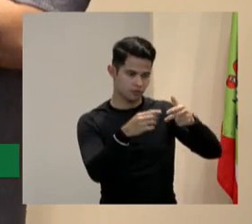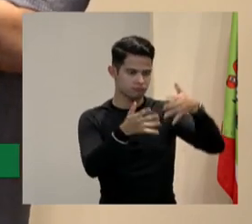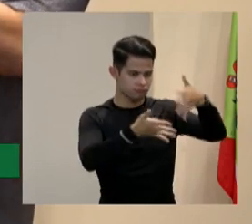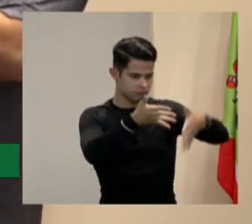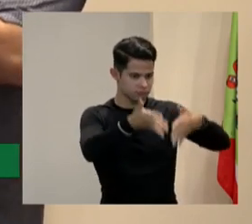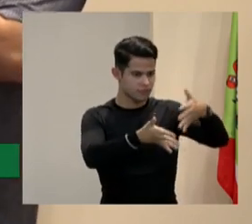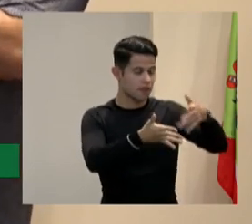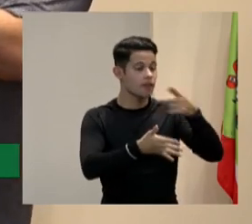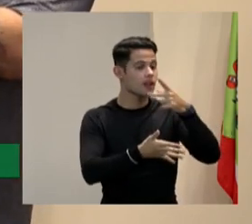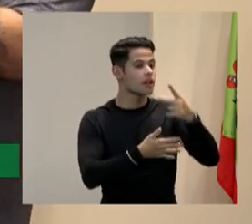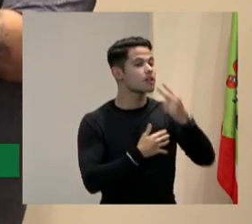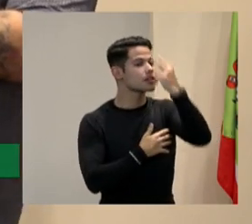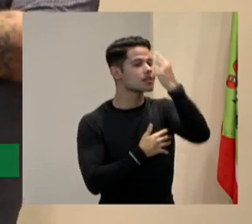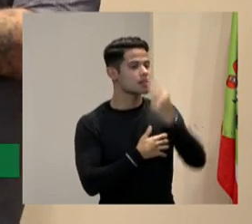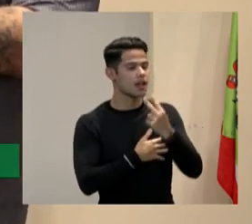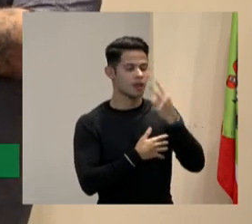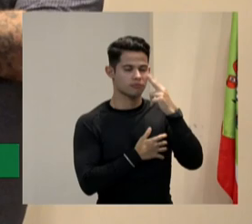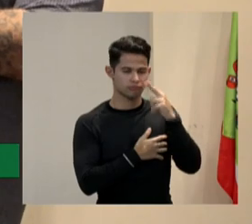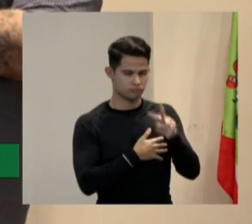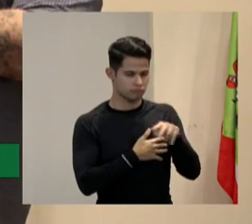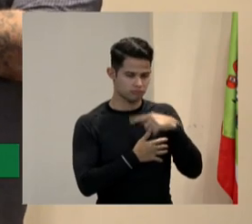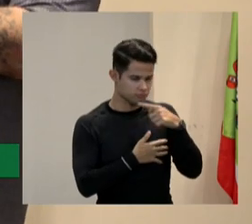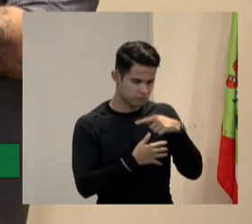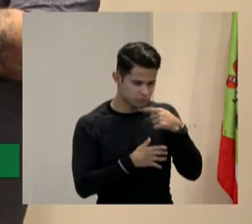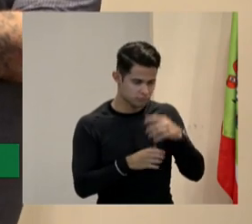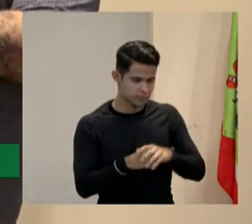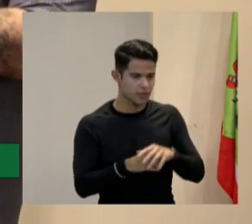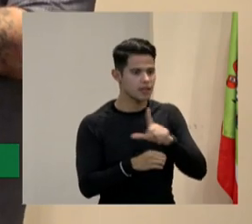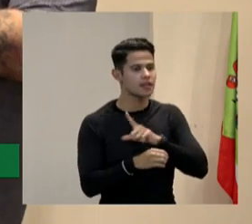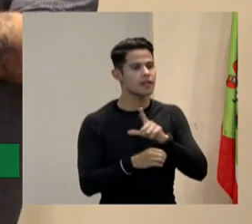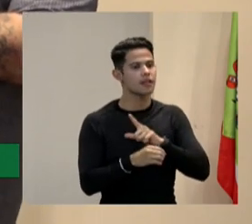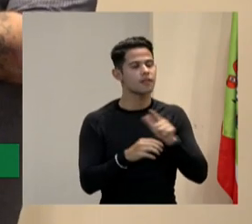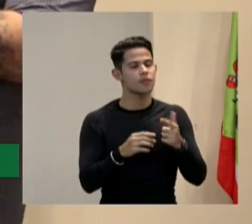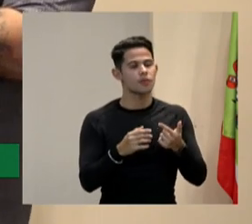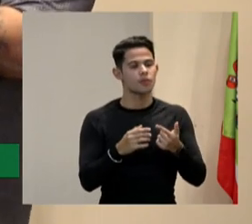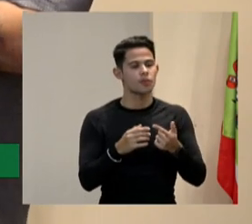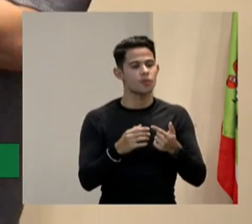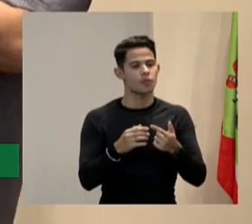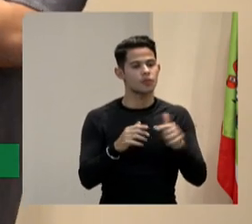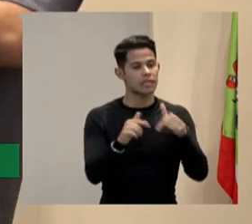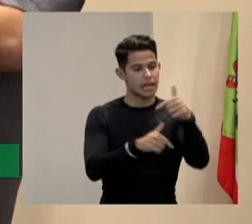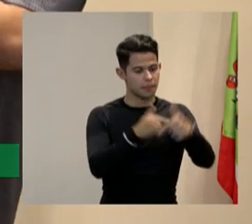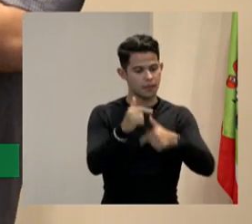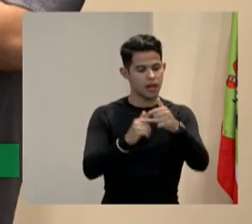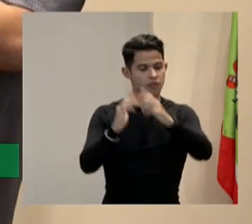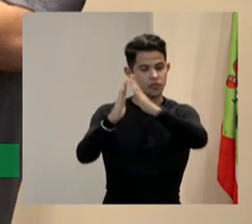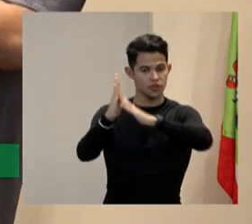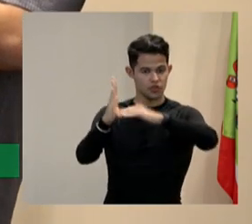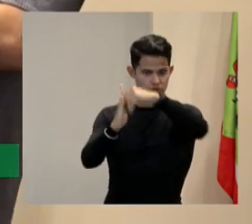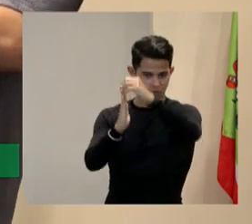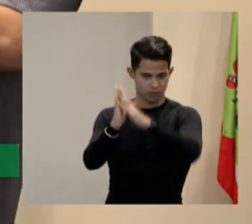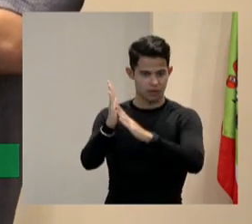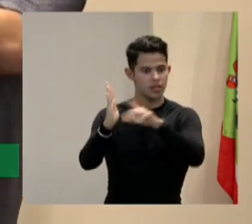um deficiente visual ele fala que ele teve um emprego numa empresa de tinta onde ele tinha que escolher as cores da próxima